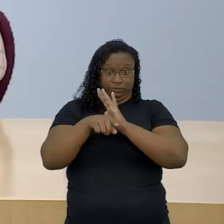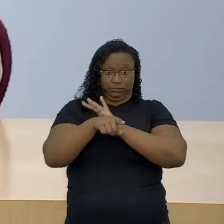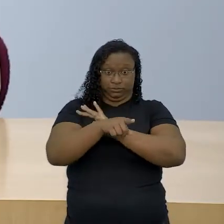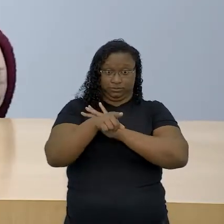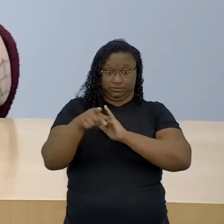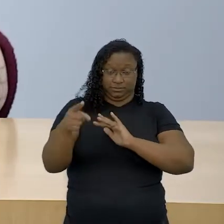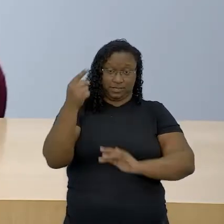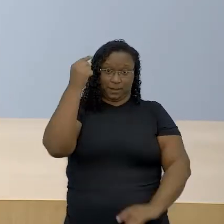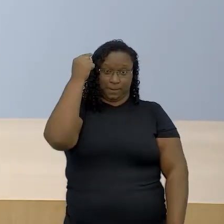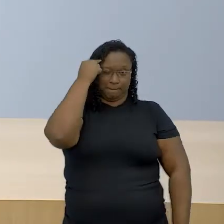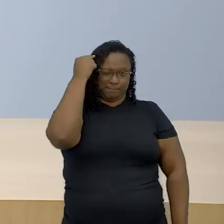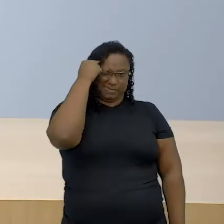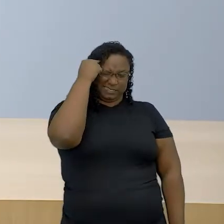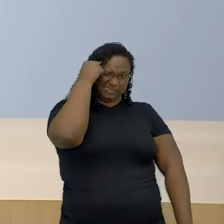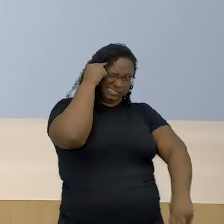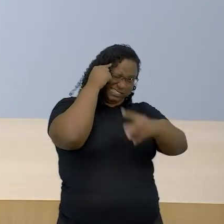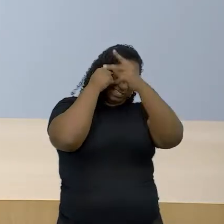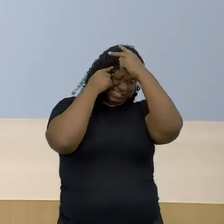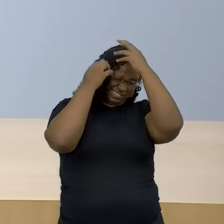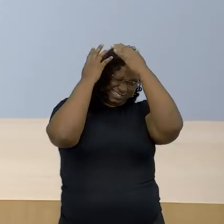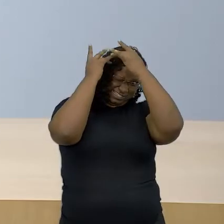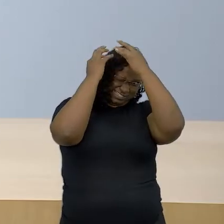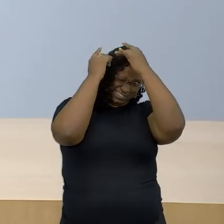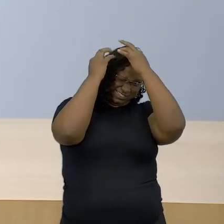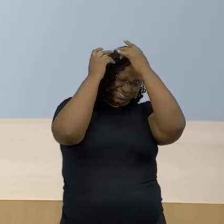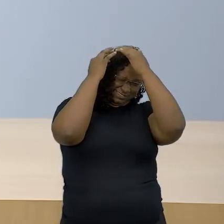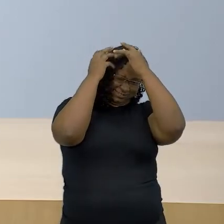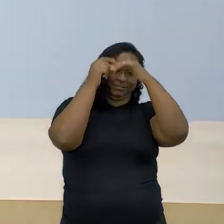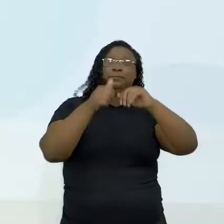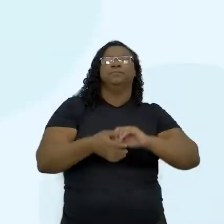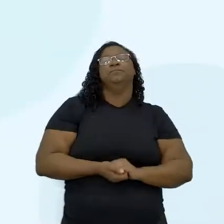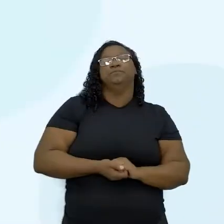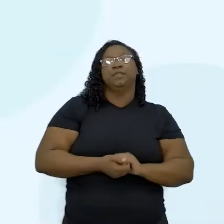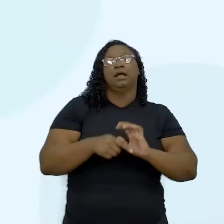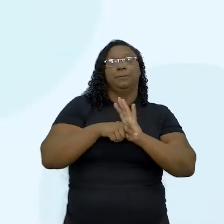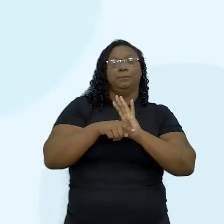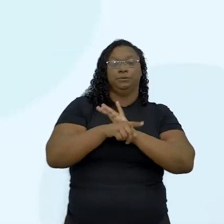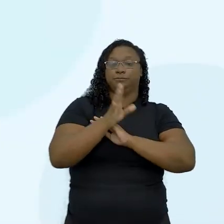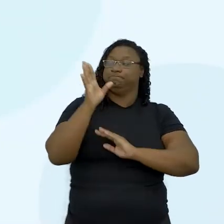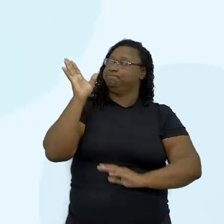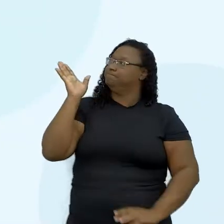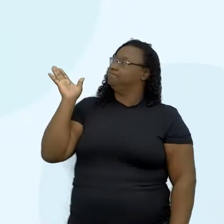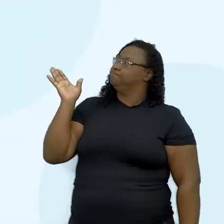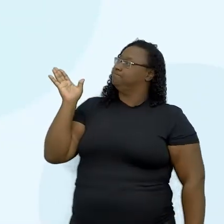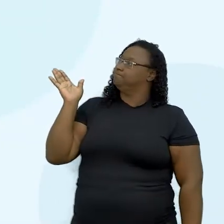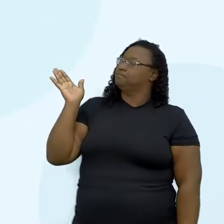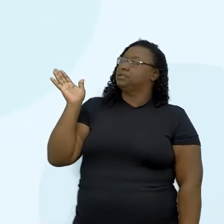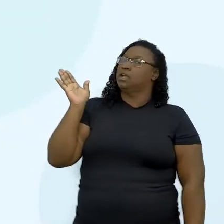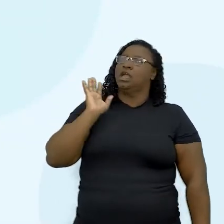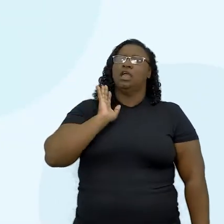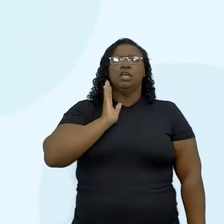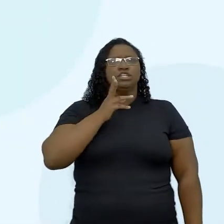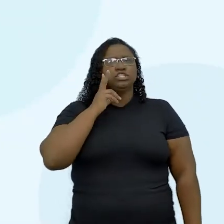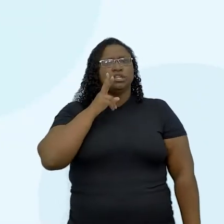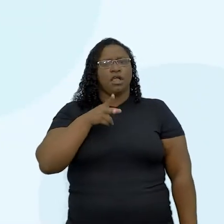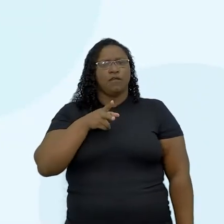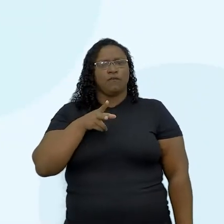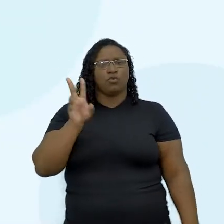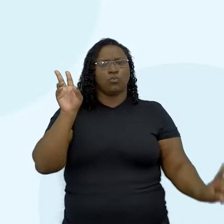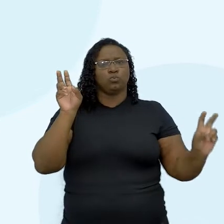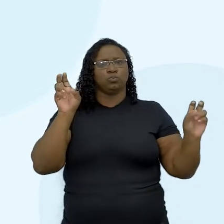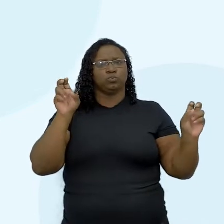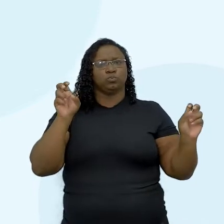vocês pensem, puxem aí pelo fio da memória. E a pergunta diz o seguinte, você já ouviu o termo